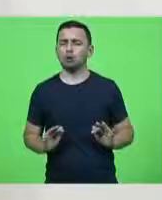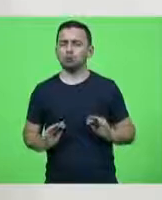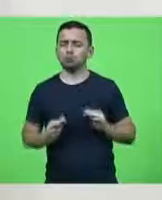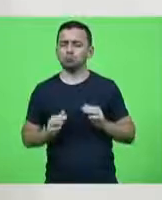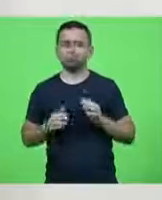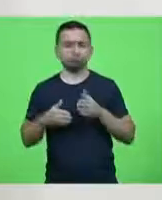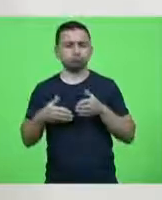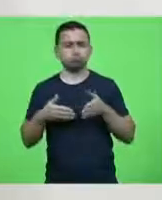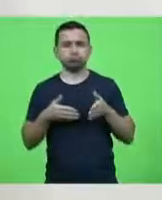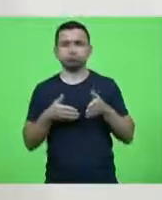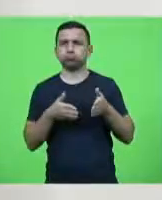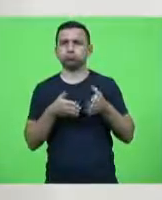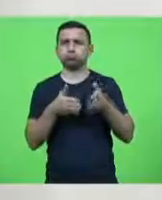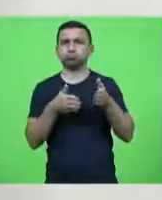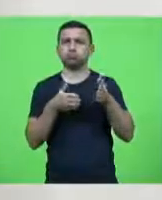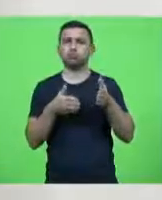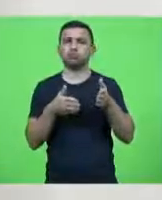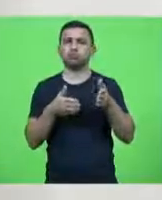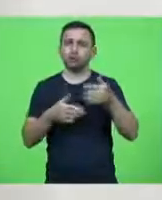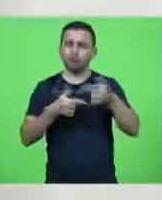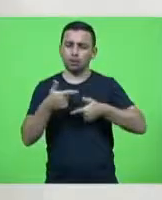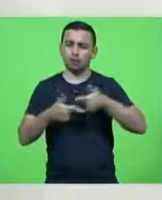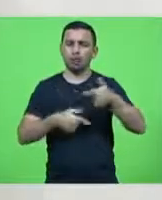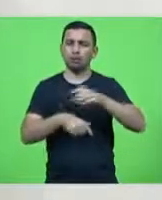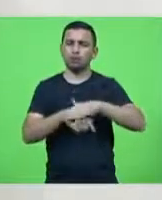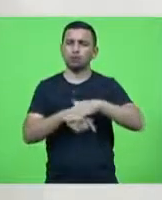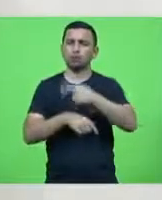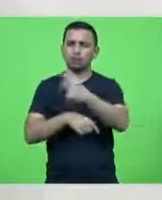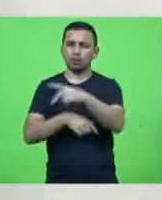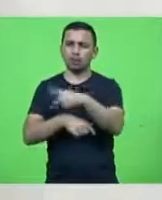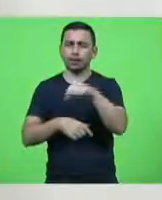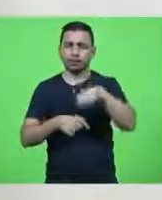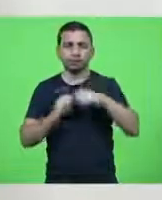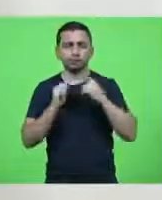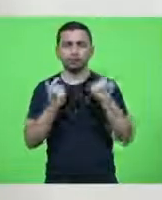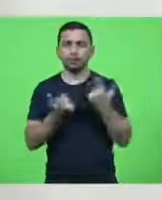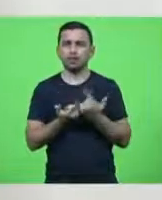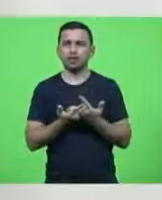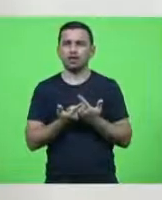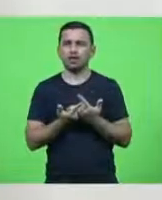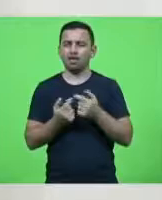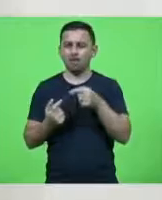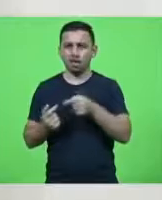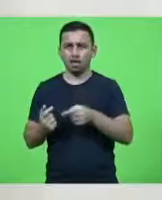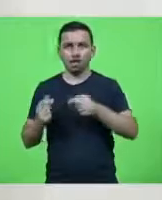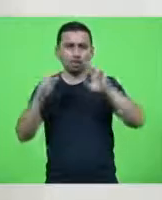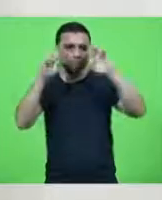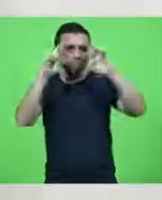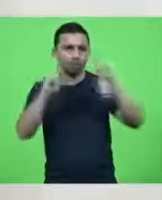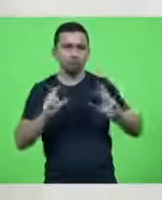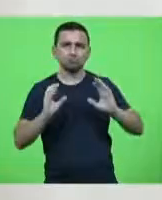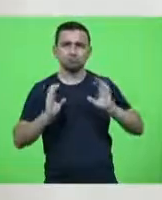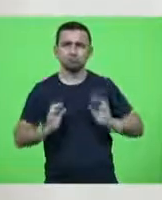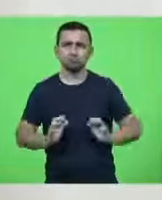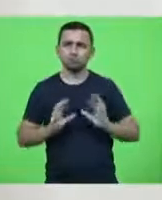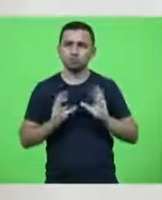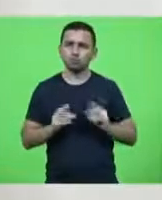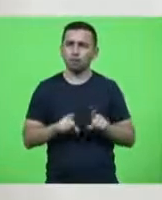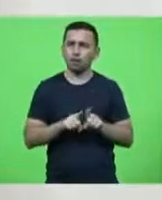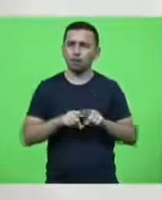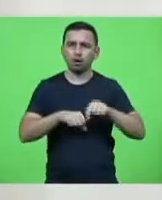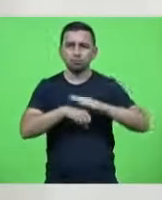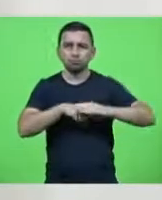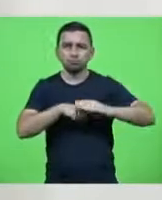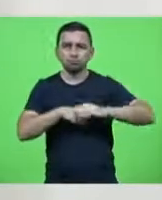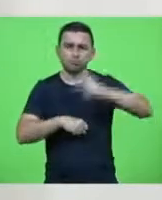o seu trabalho aqui nessa casa. O respeito que ele tinha pelo cidadão, o carinho que ele tinha pelas